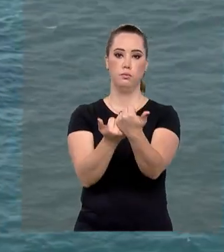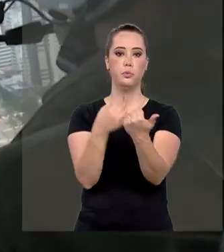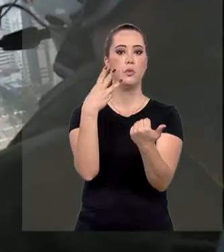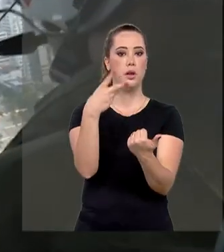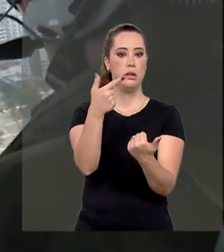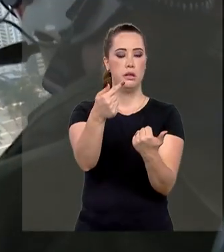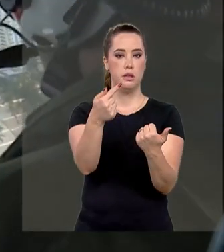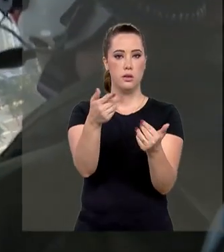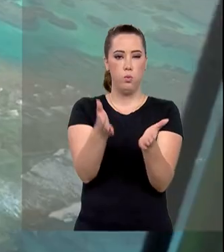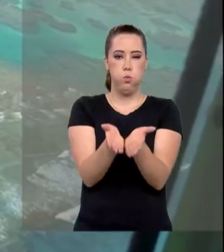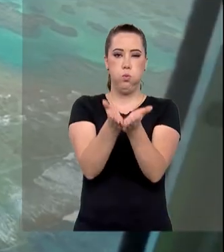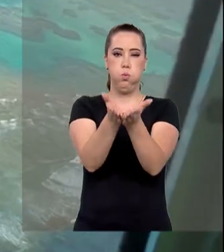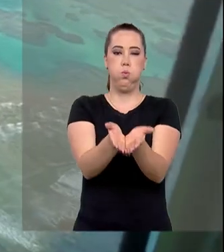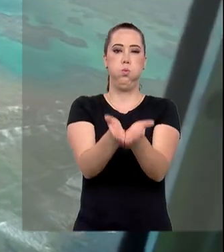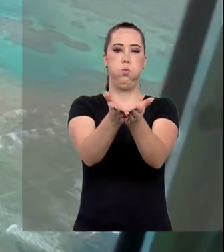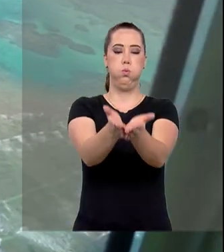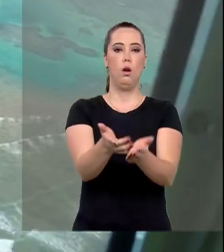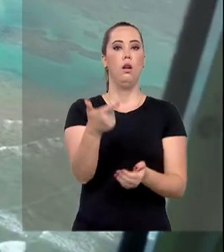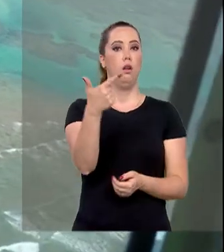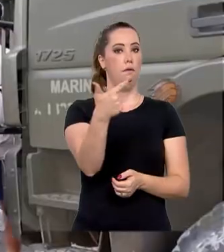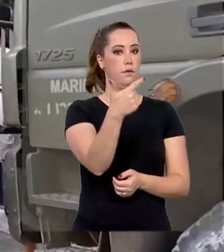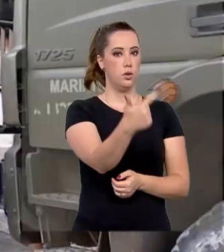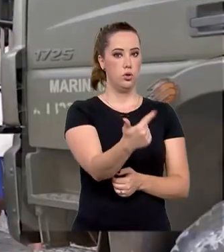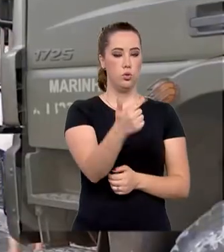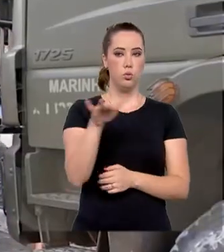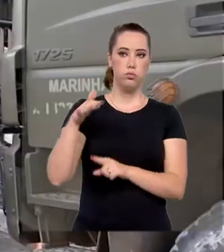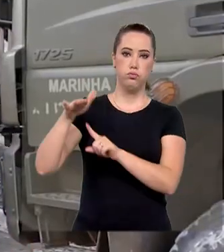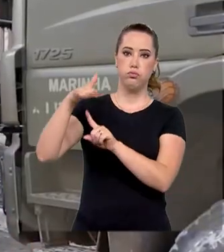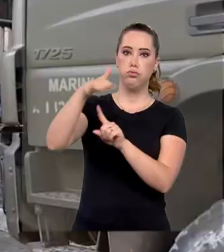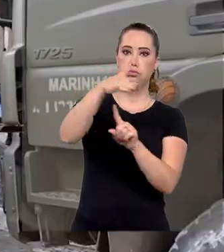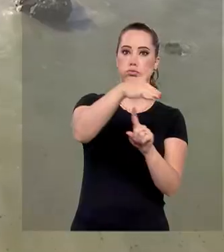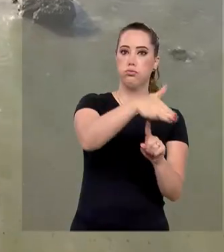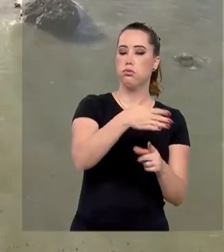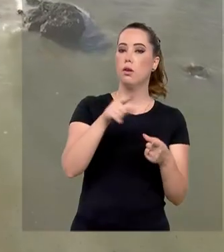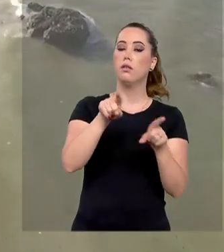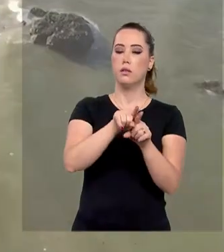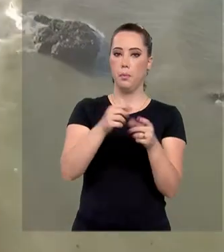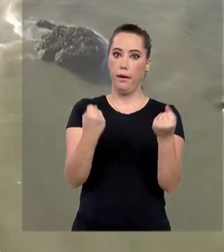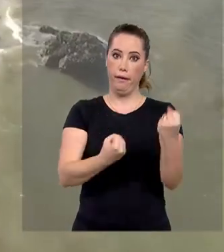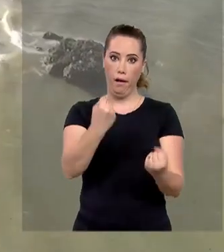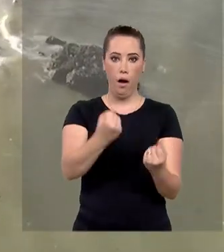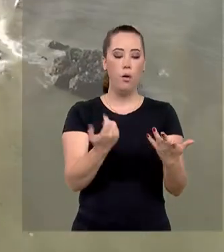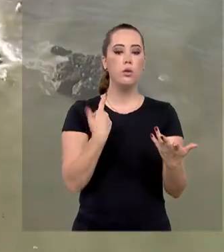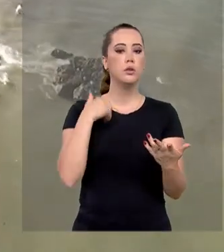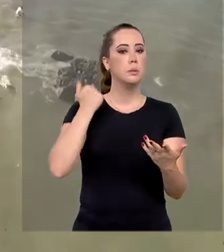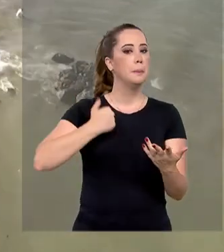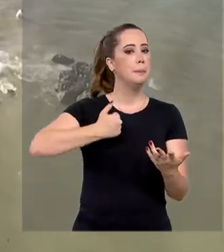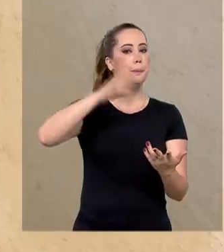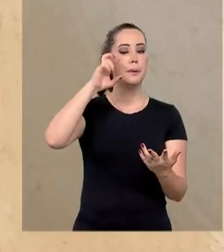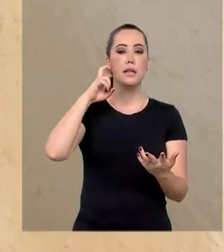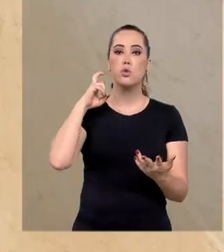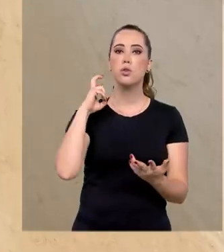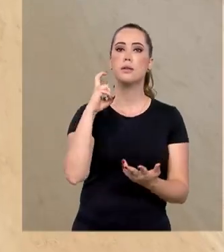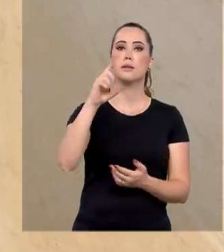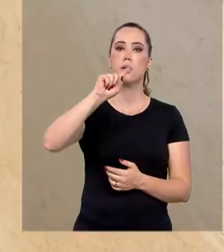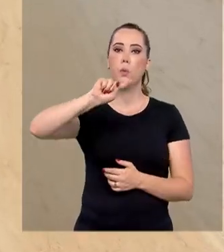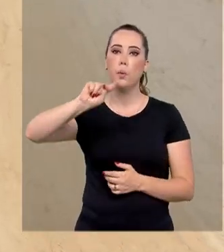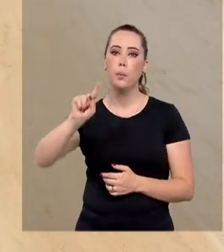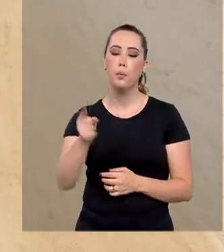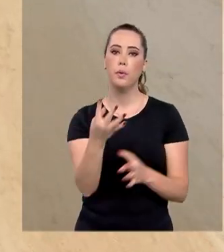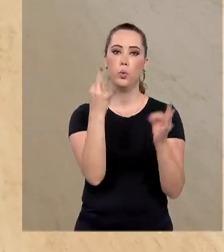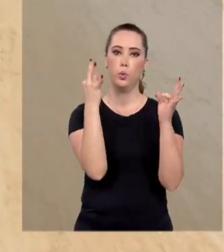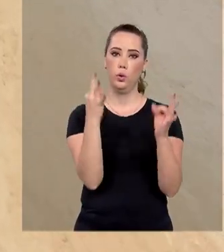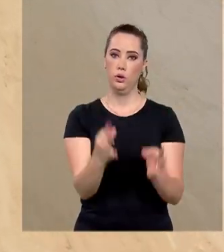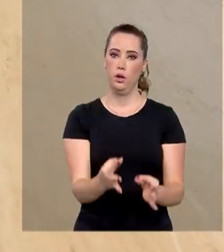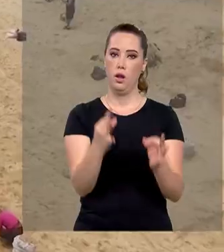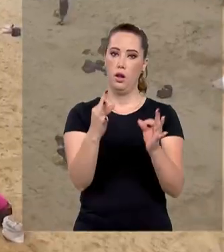navios, 22 aeronaves e veículos em terra. Resultado, mais de 5 mil toneladas de